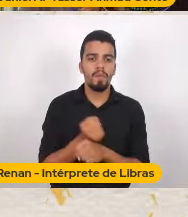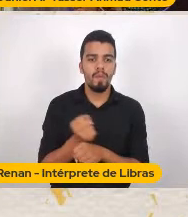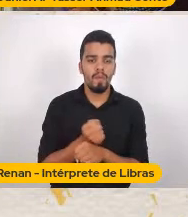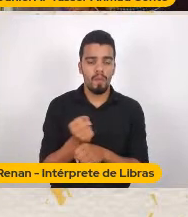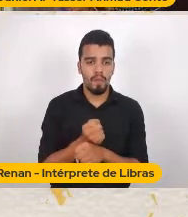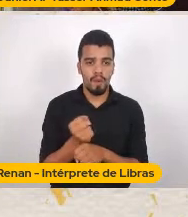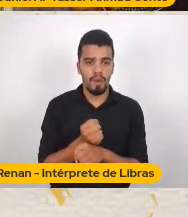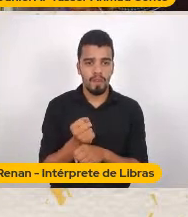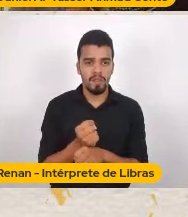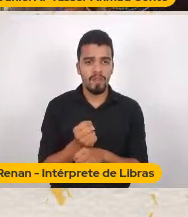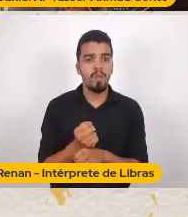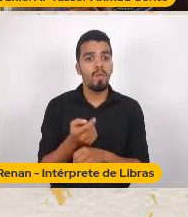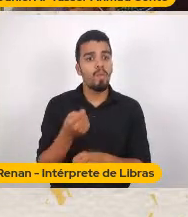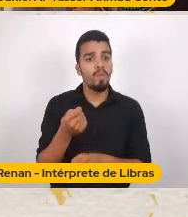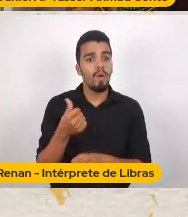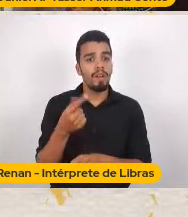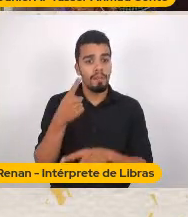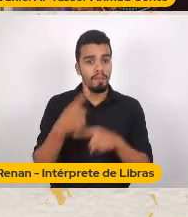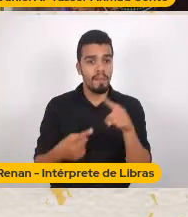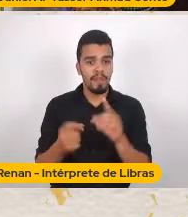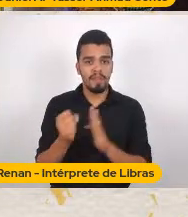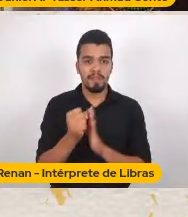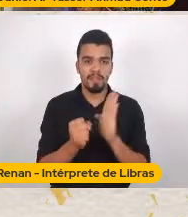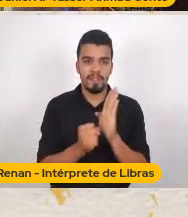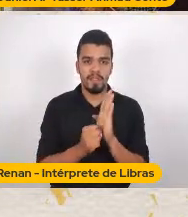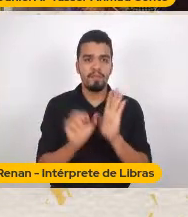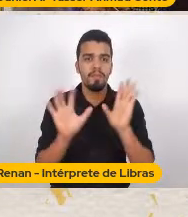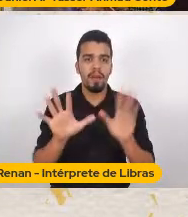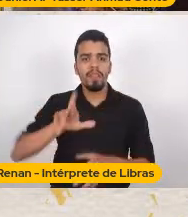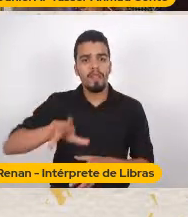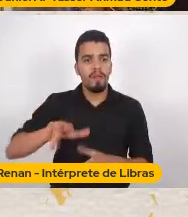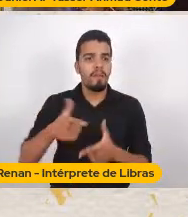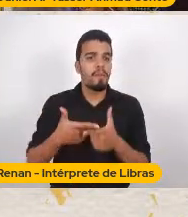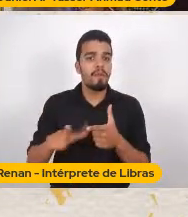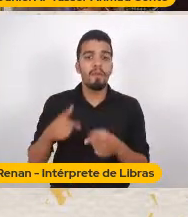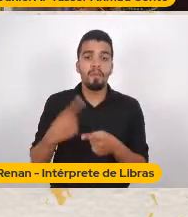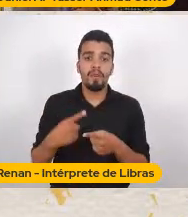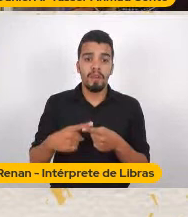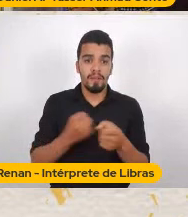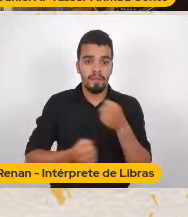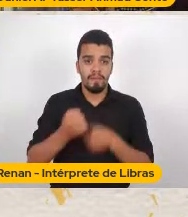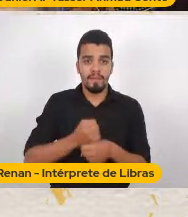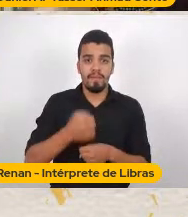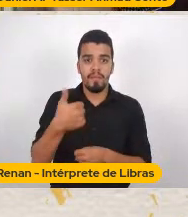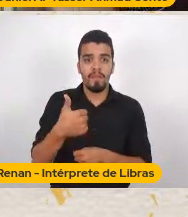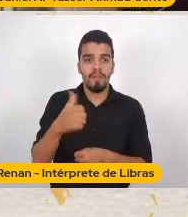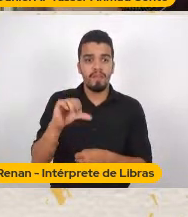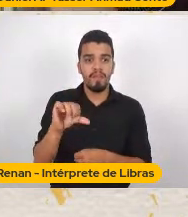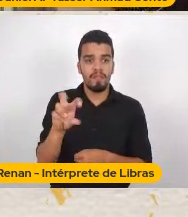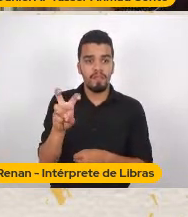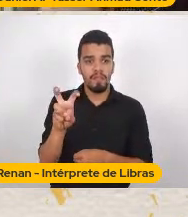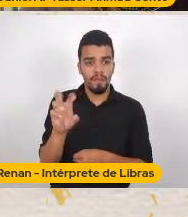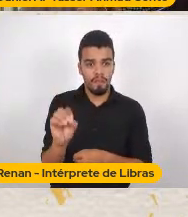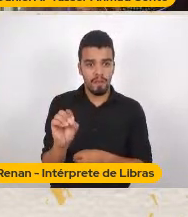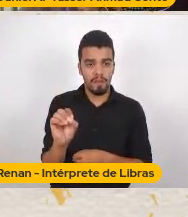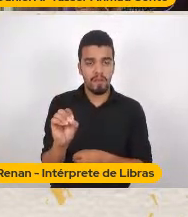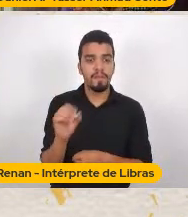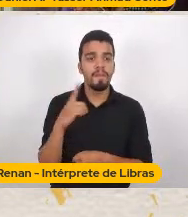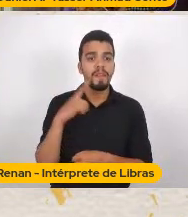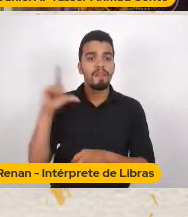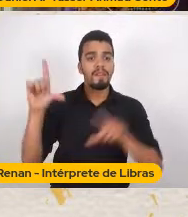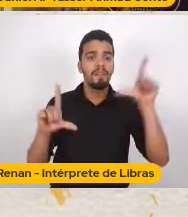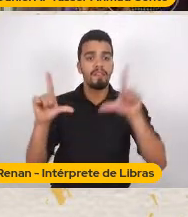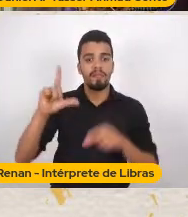problema É que de 1950 Quando surgiu a televisão No Brasil Se colocou